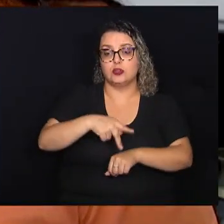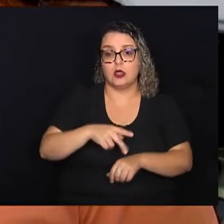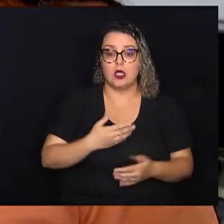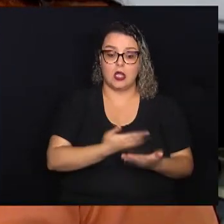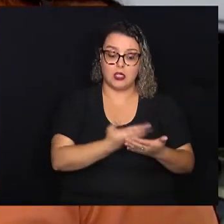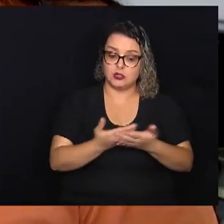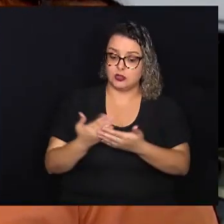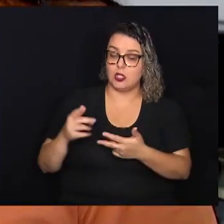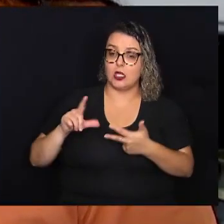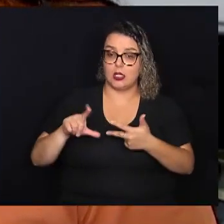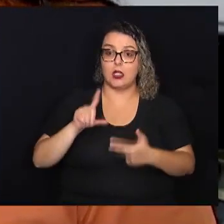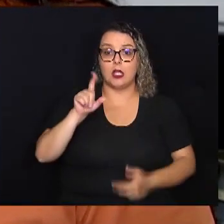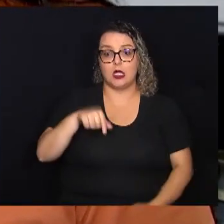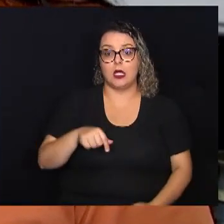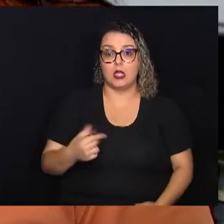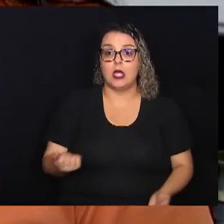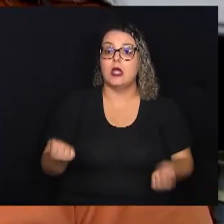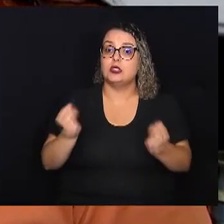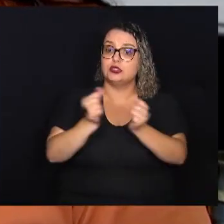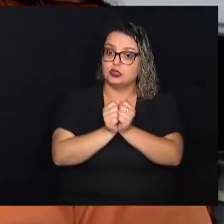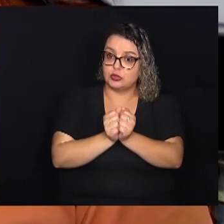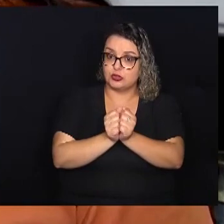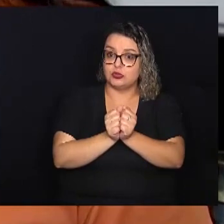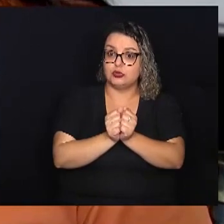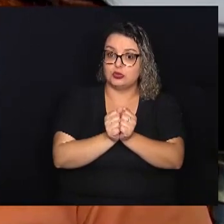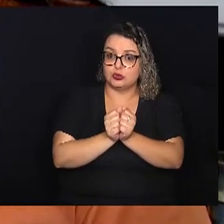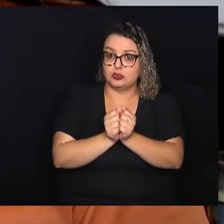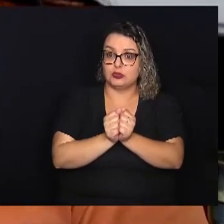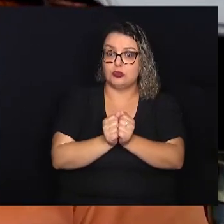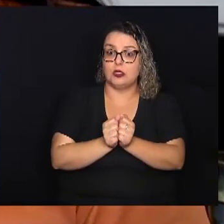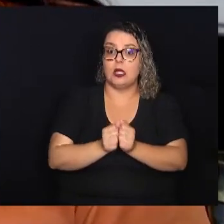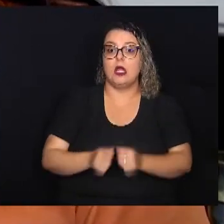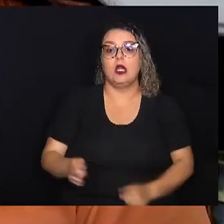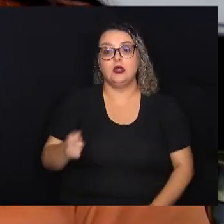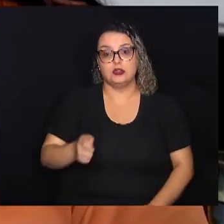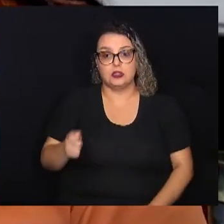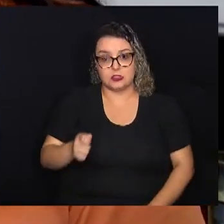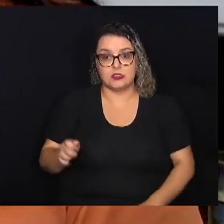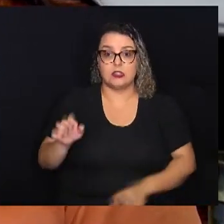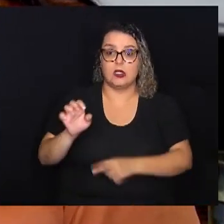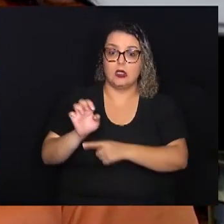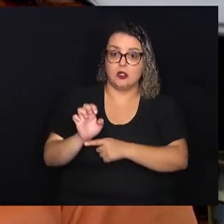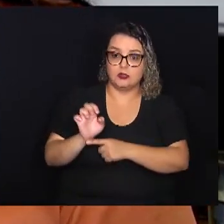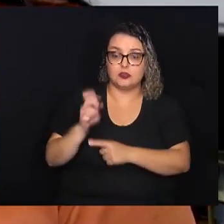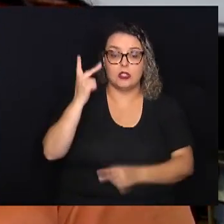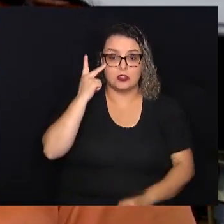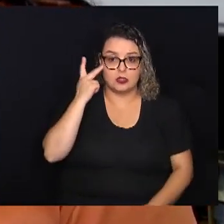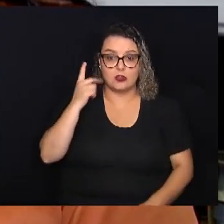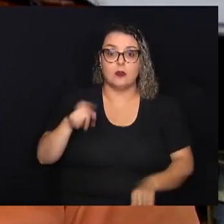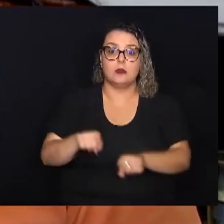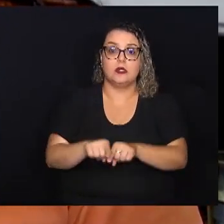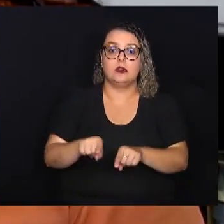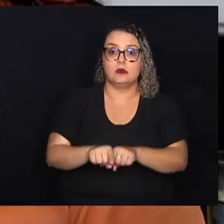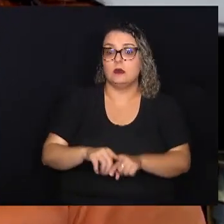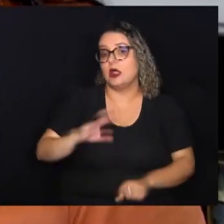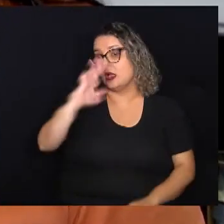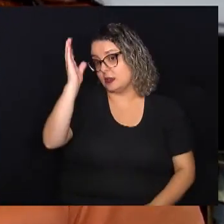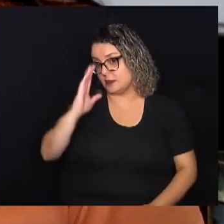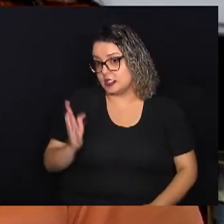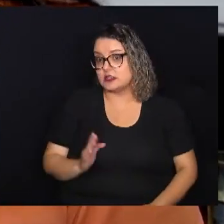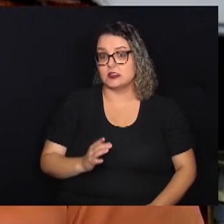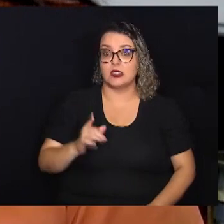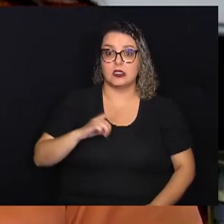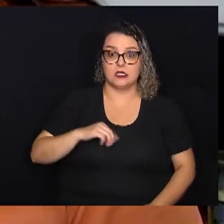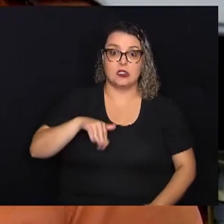Legislativo, então, ela é associada tanto à Associação Paulista como à Associação Brasileira de Escola do Legislativo, uma iniciativa que existe aí há